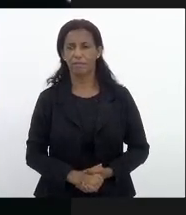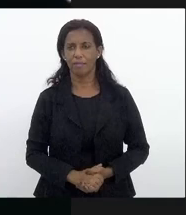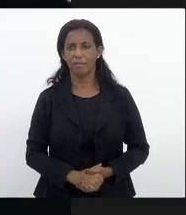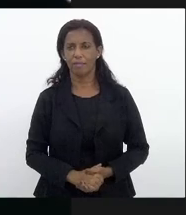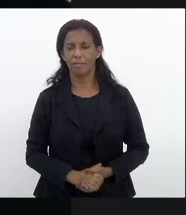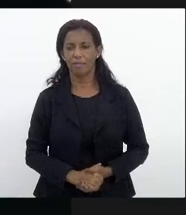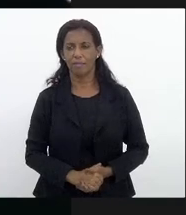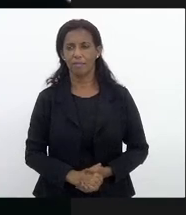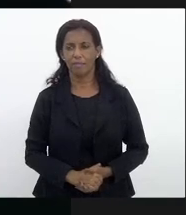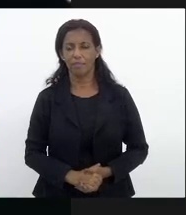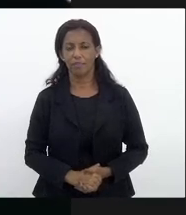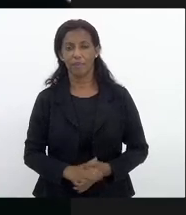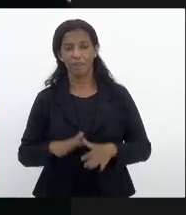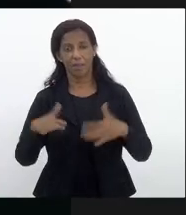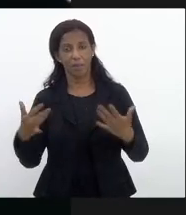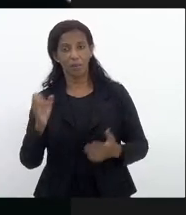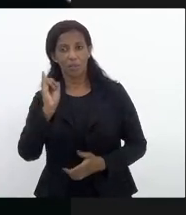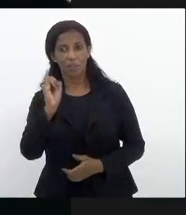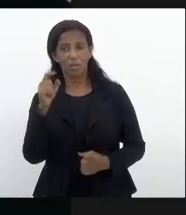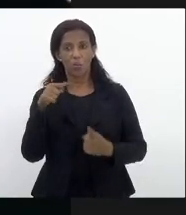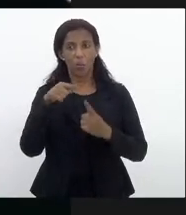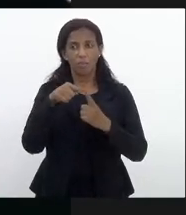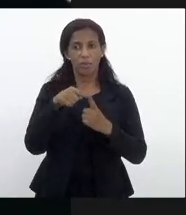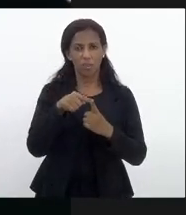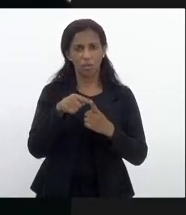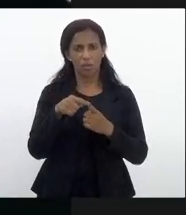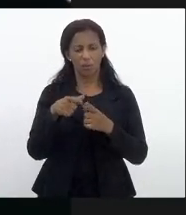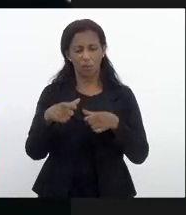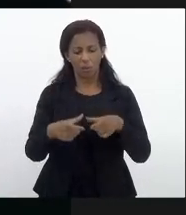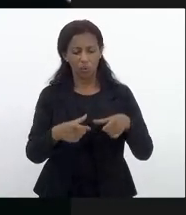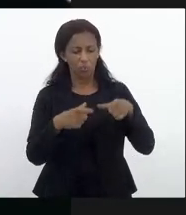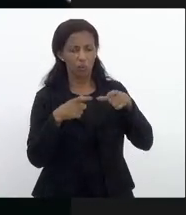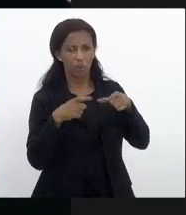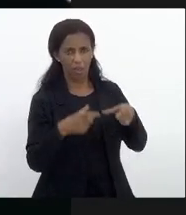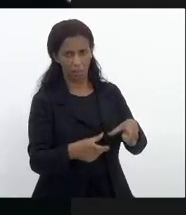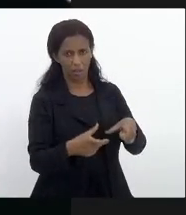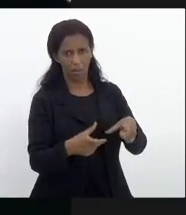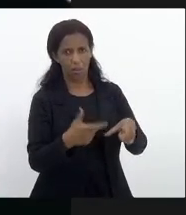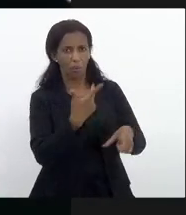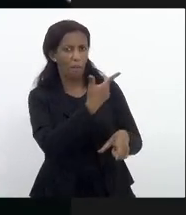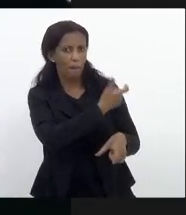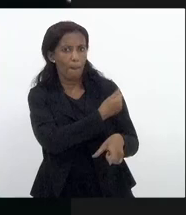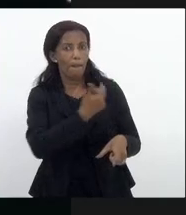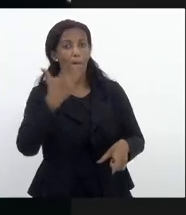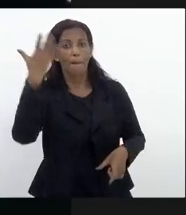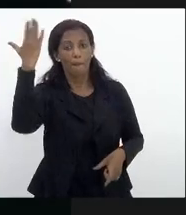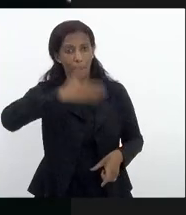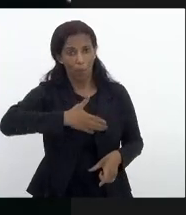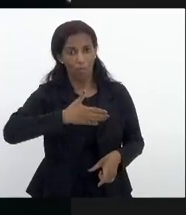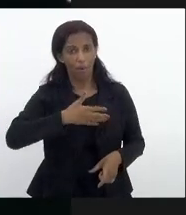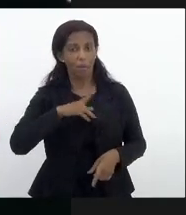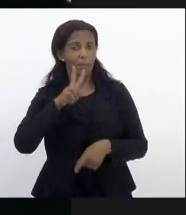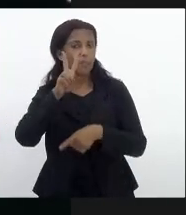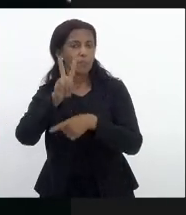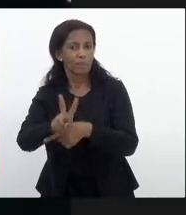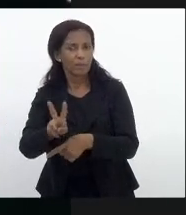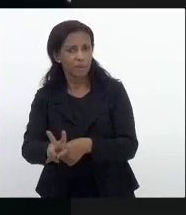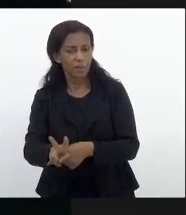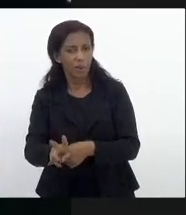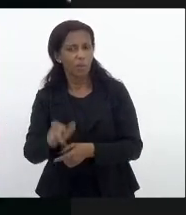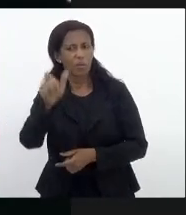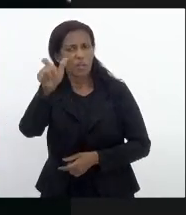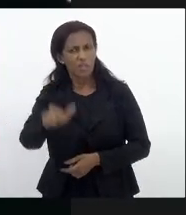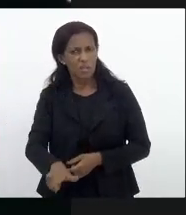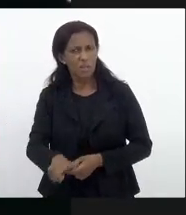senhora presidente se o objetivo do passaporte sanitário é garantir a segurança sanitária das pessoas e se essa pessoa